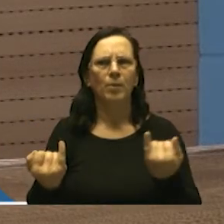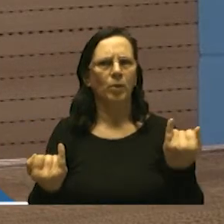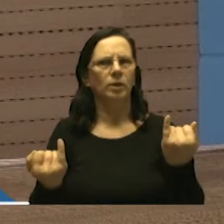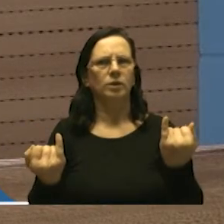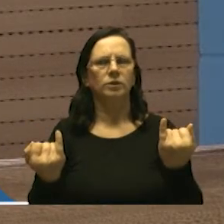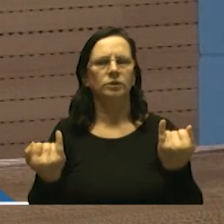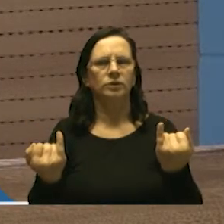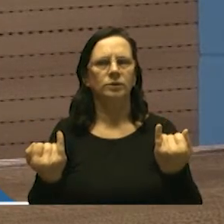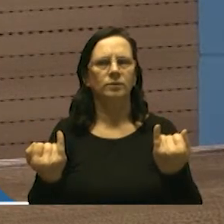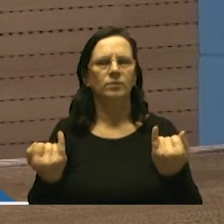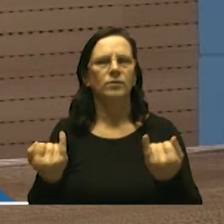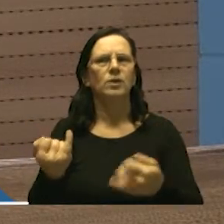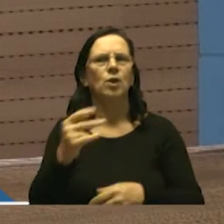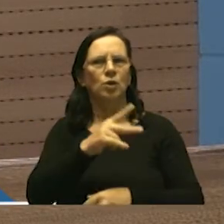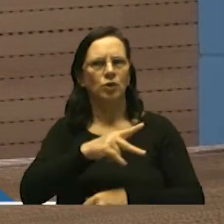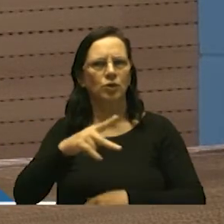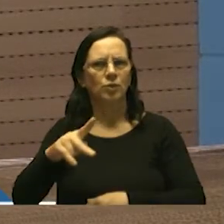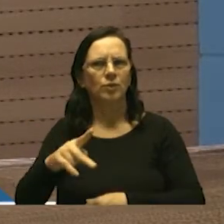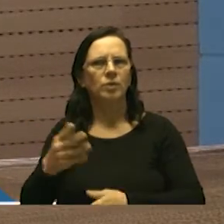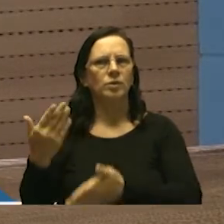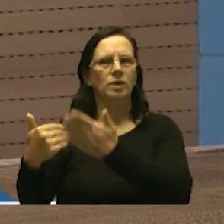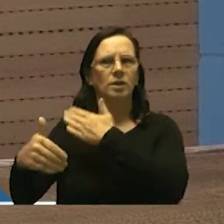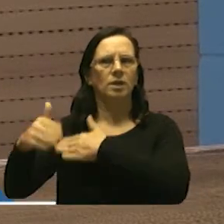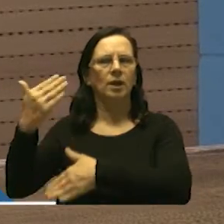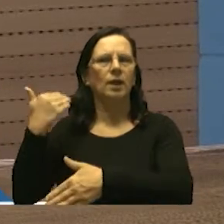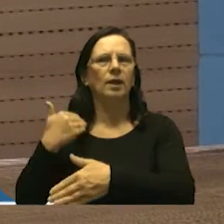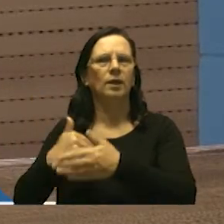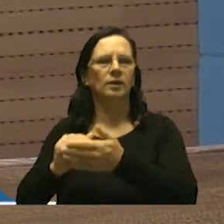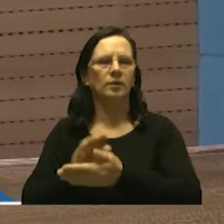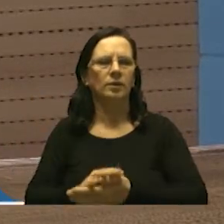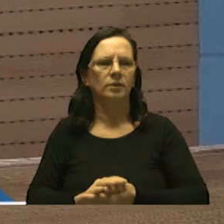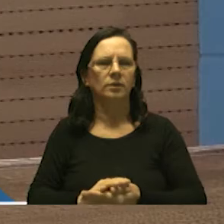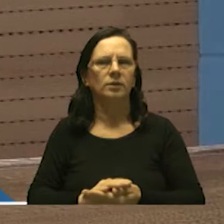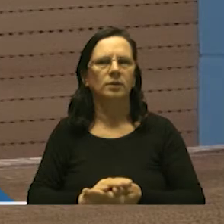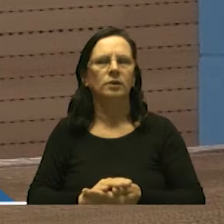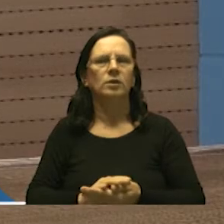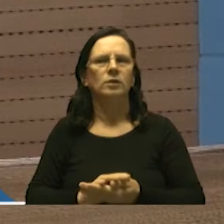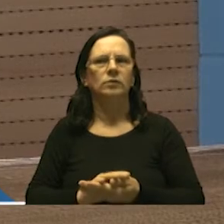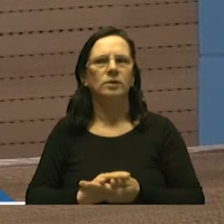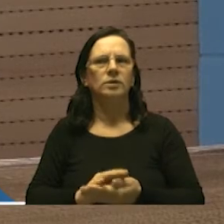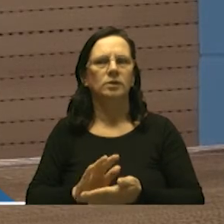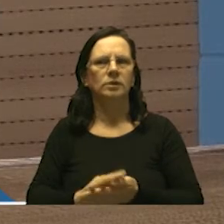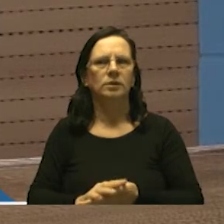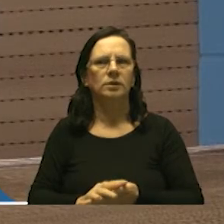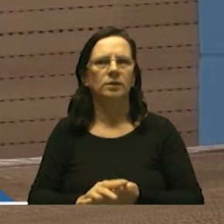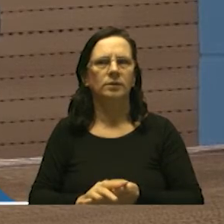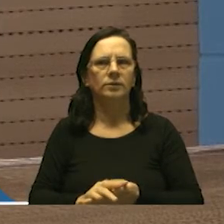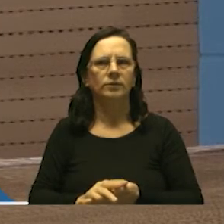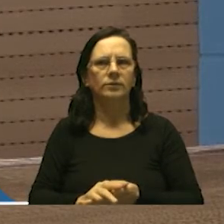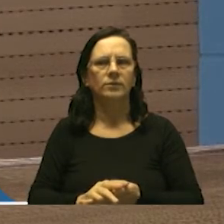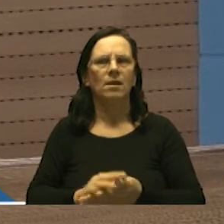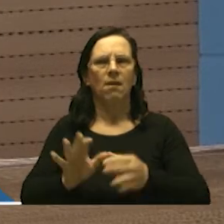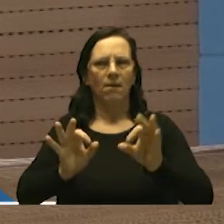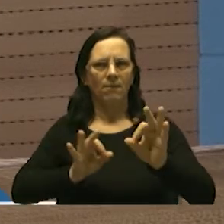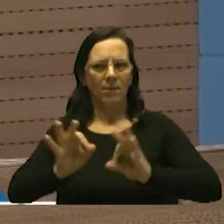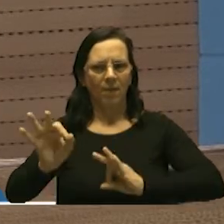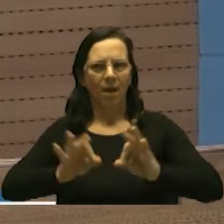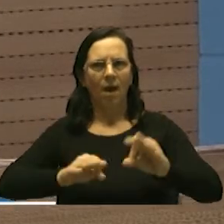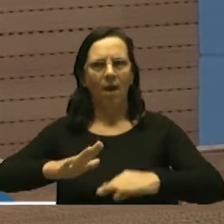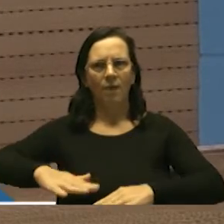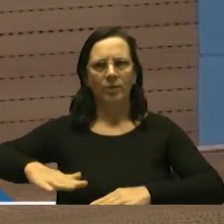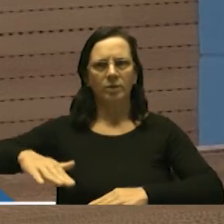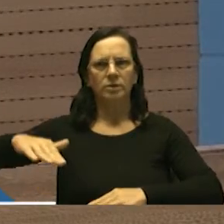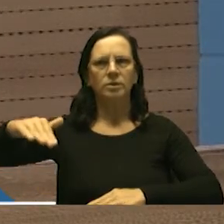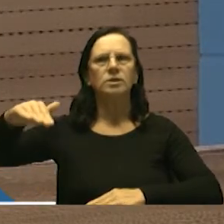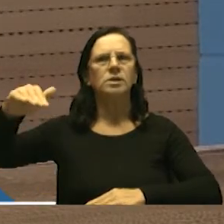que os professores quando faziam todo aquele trabalho pedagógico quando você preparava um